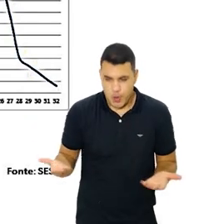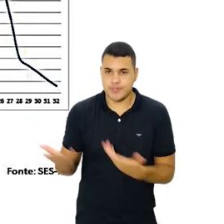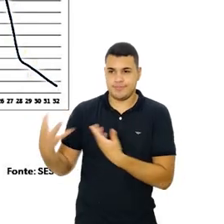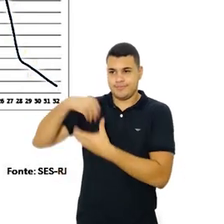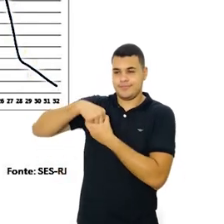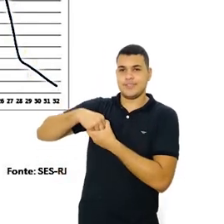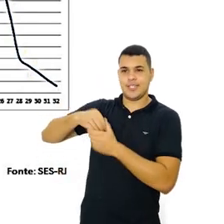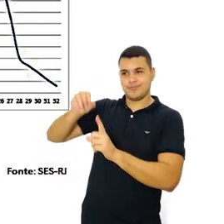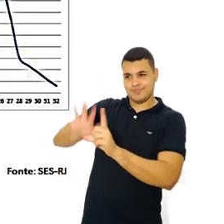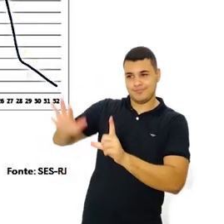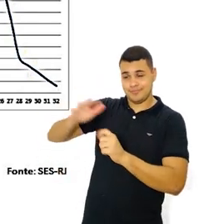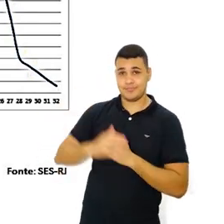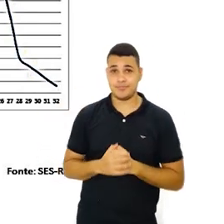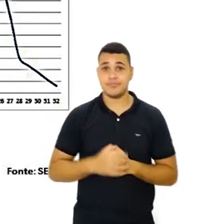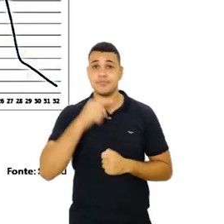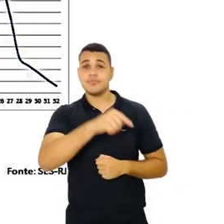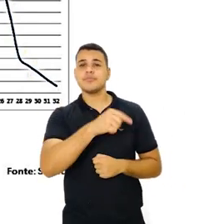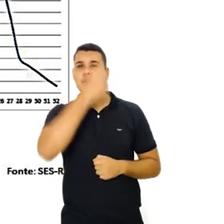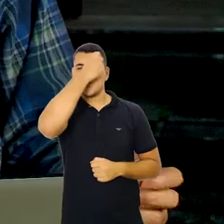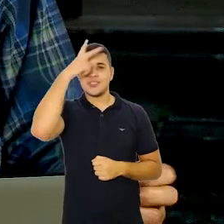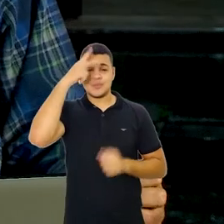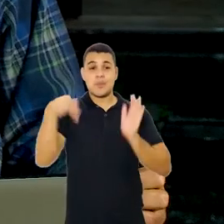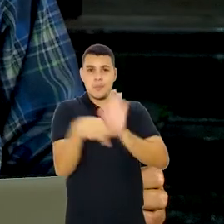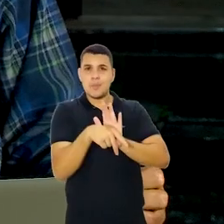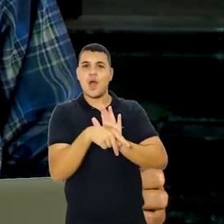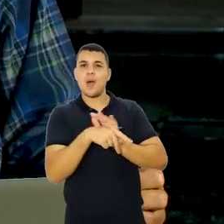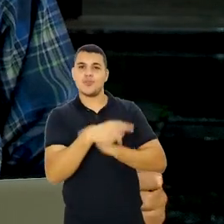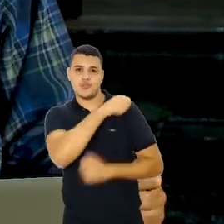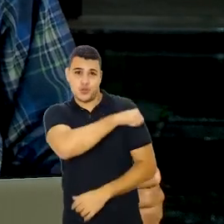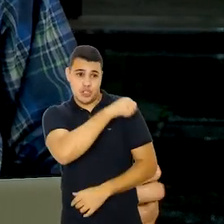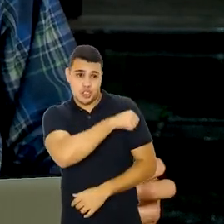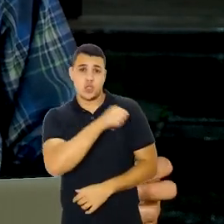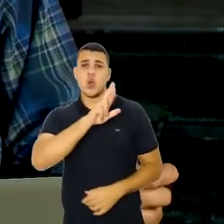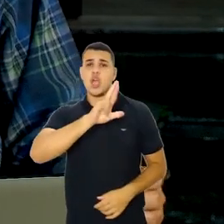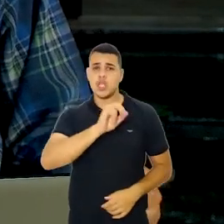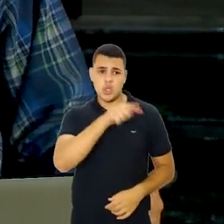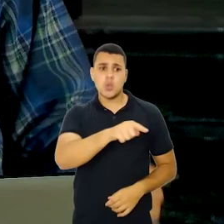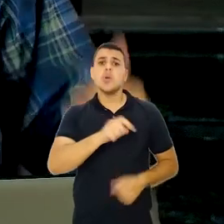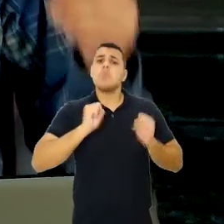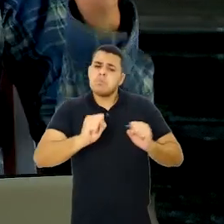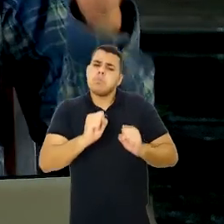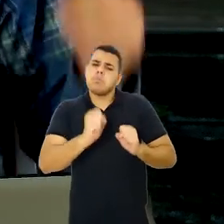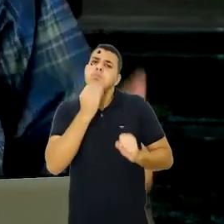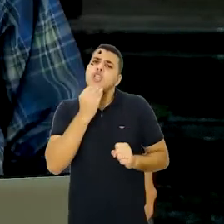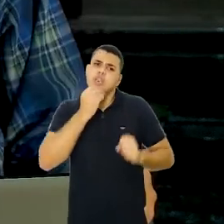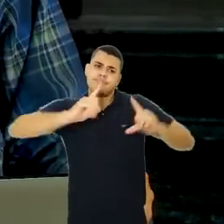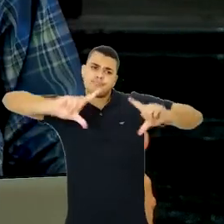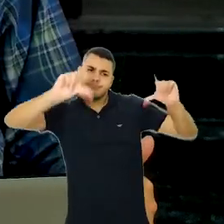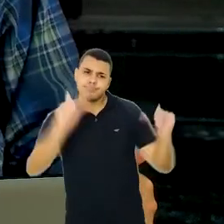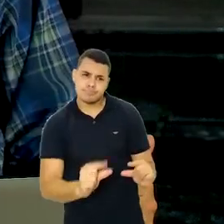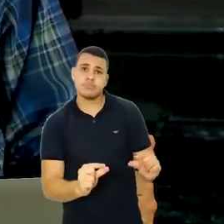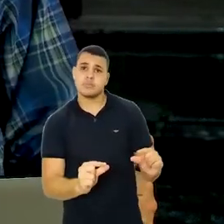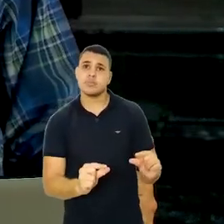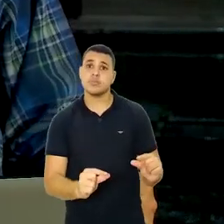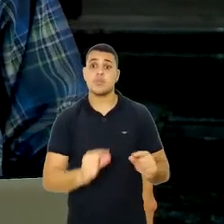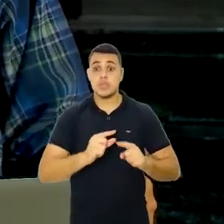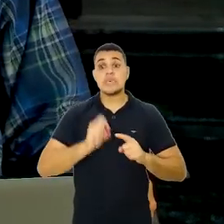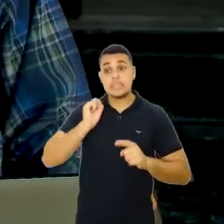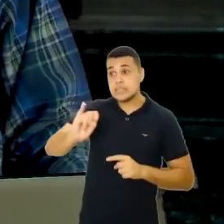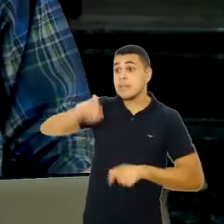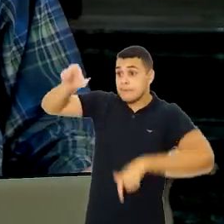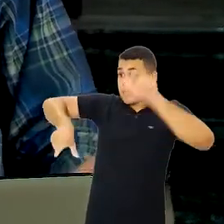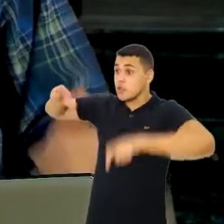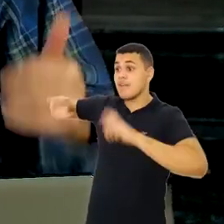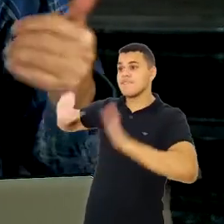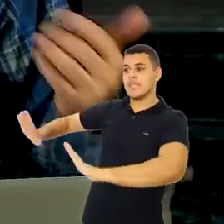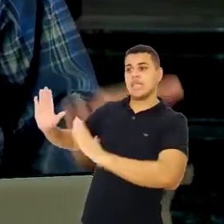da disponibilização do banco de dados. No município do Rio de Janeiro, a mesma coisa. Já poderíamos ter diminuído muito o número